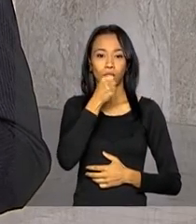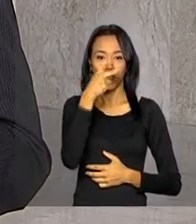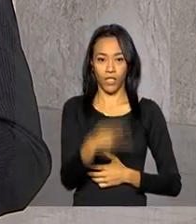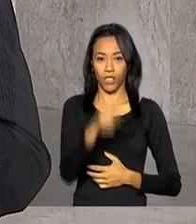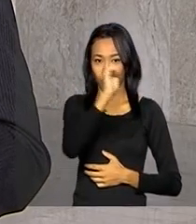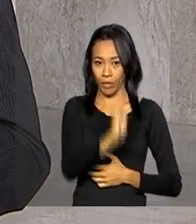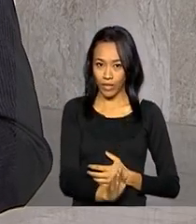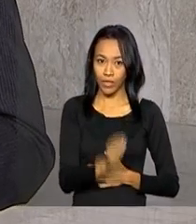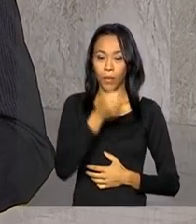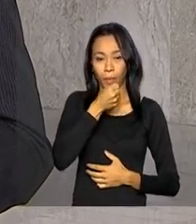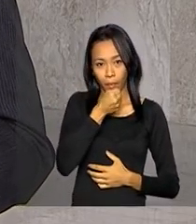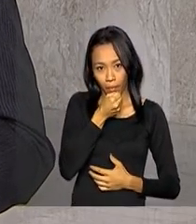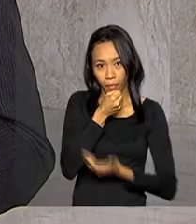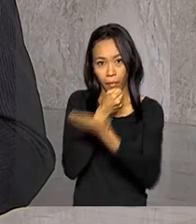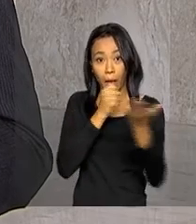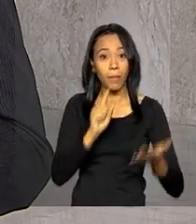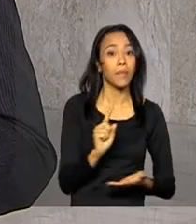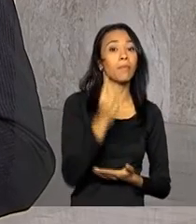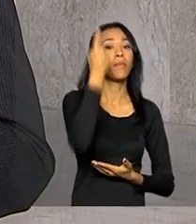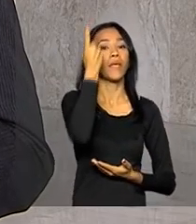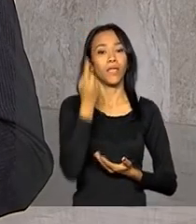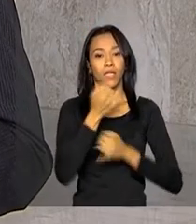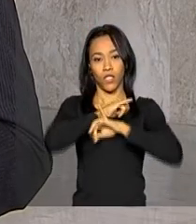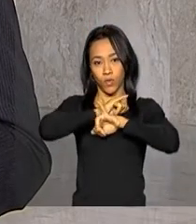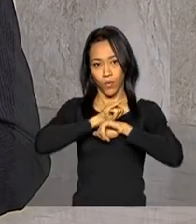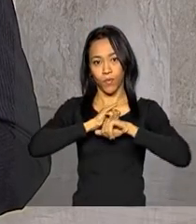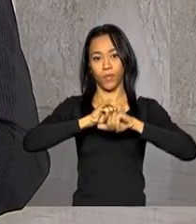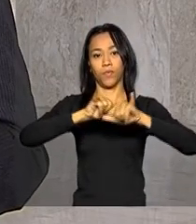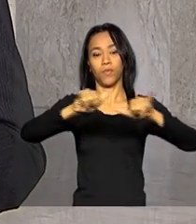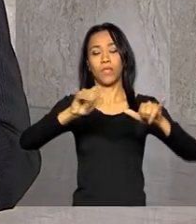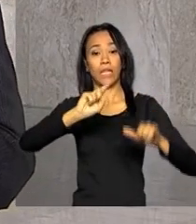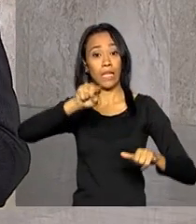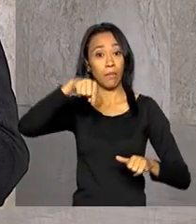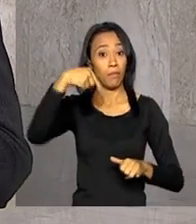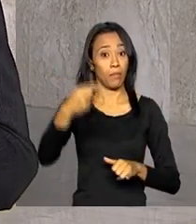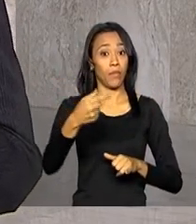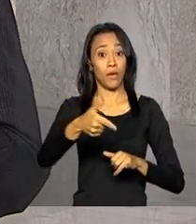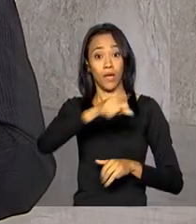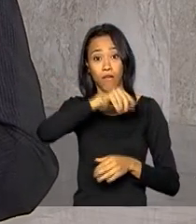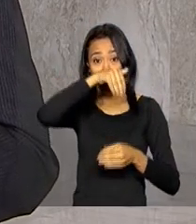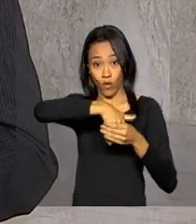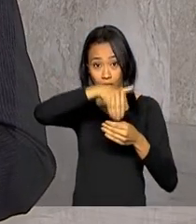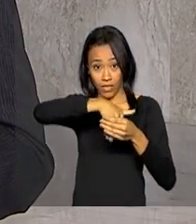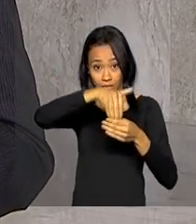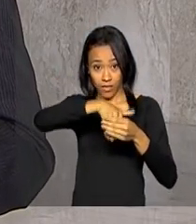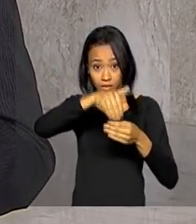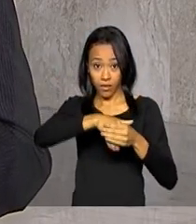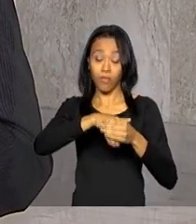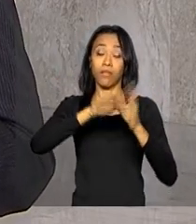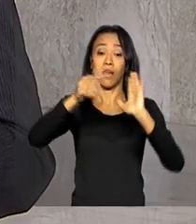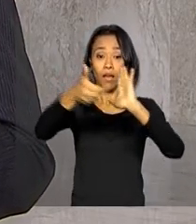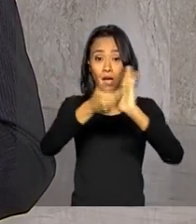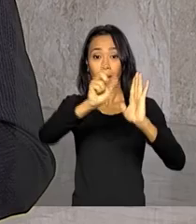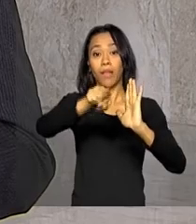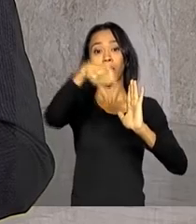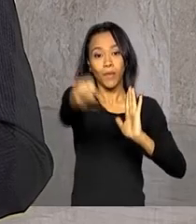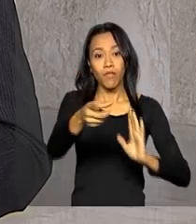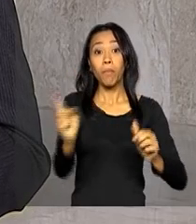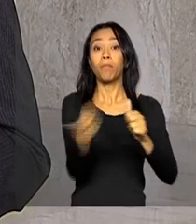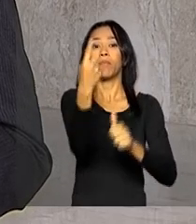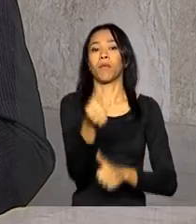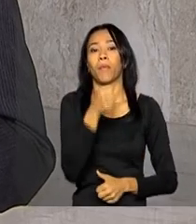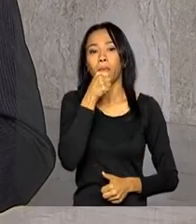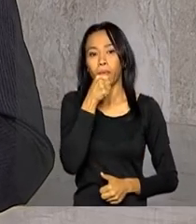jornalistas brasileiros, a primeira manifestação da presidenta Dilma depois da votação na Câmara dos Deputados sobre o impedimento